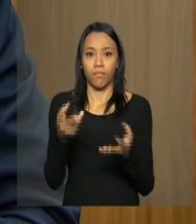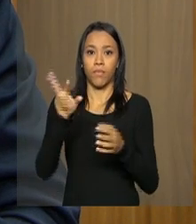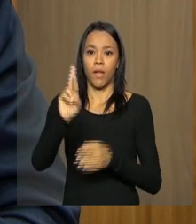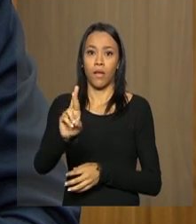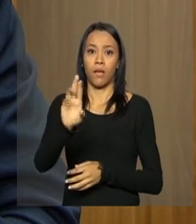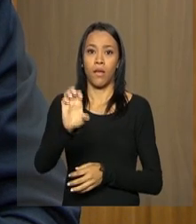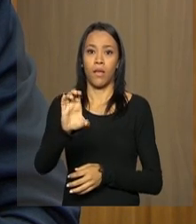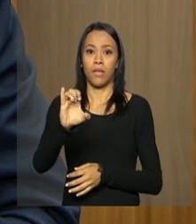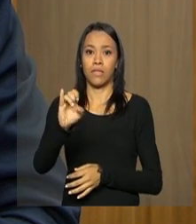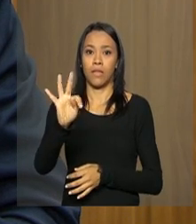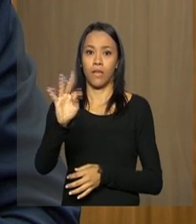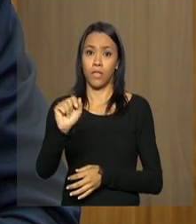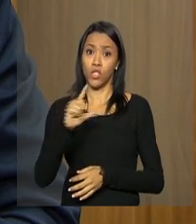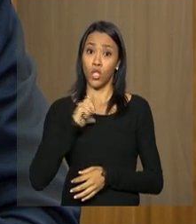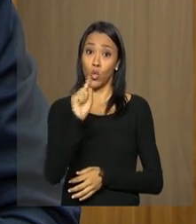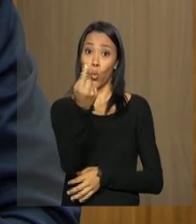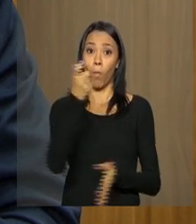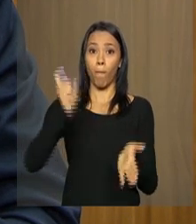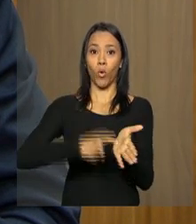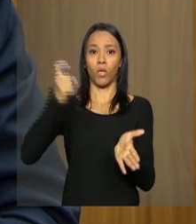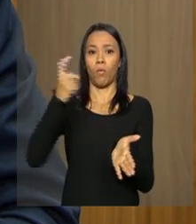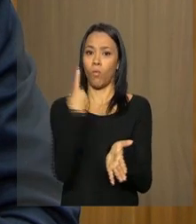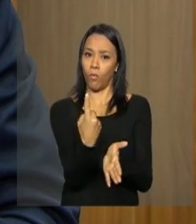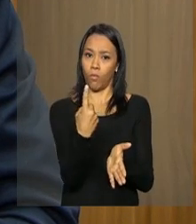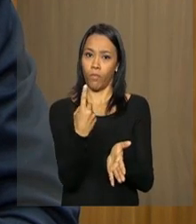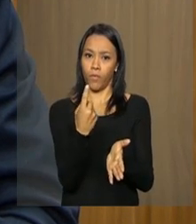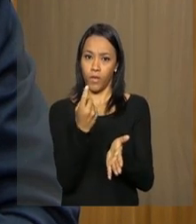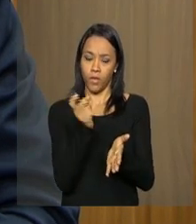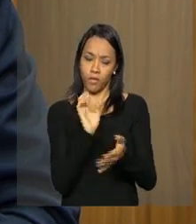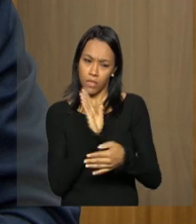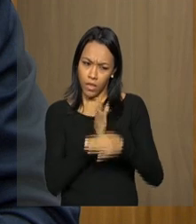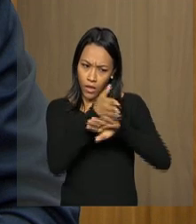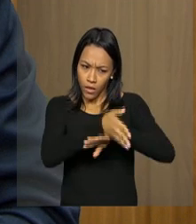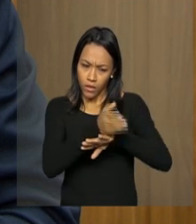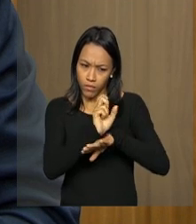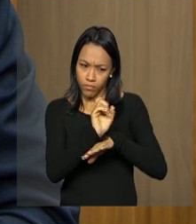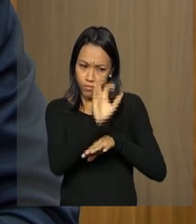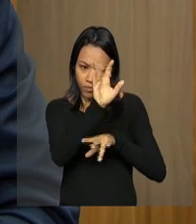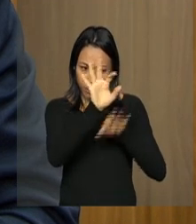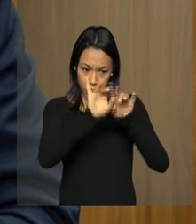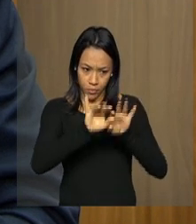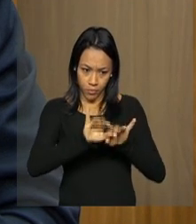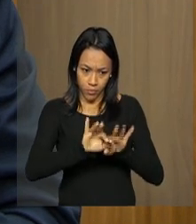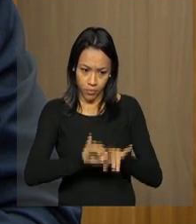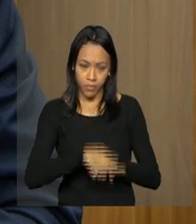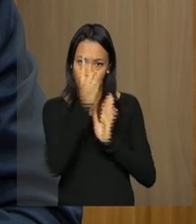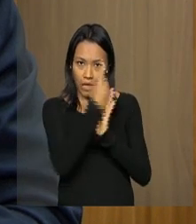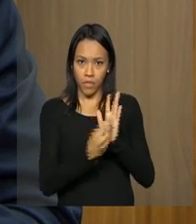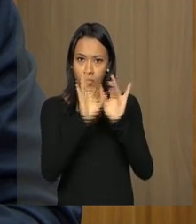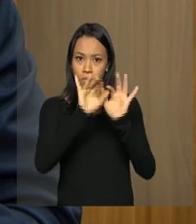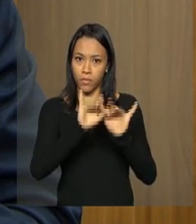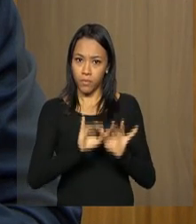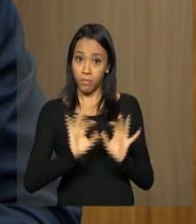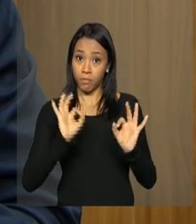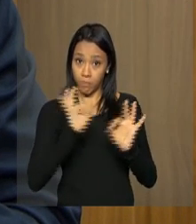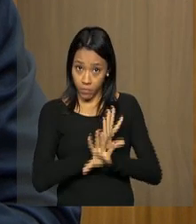um botão só, uma tecla de atalho, onde ele, concluindo a declaração, ele